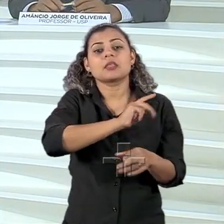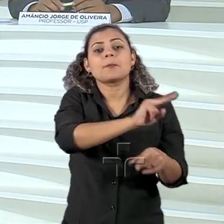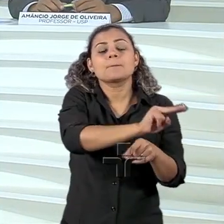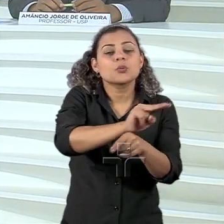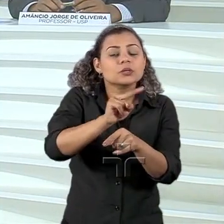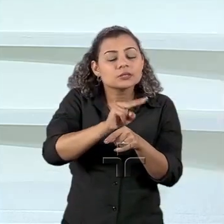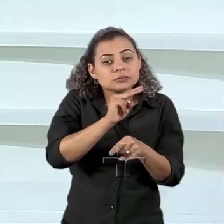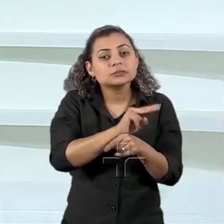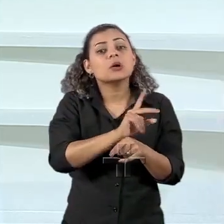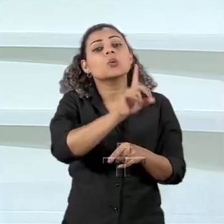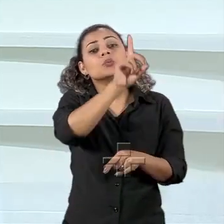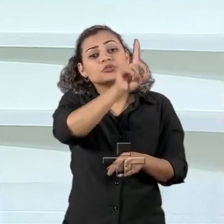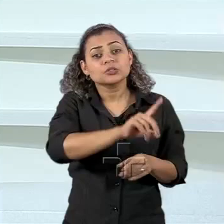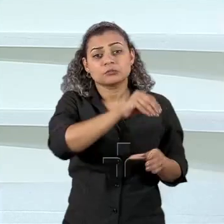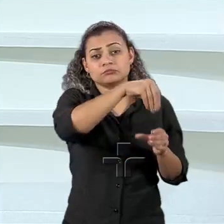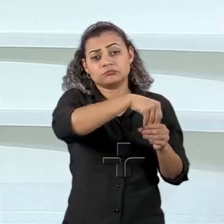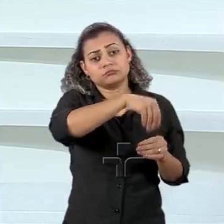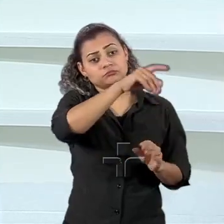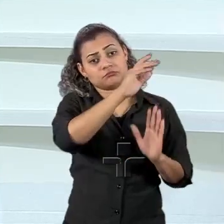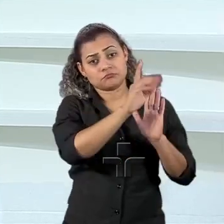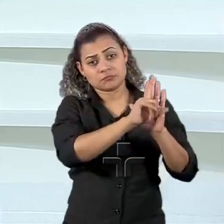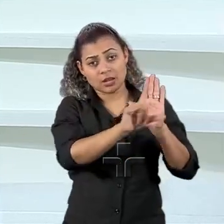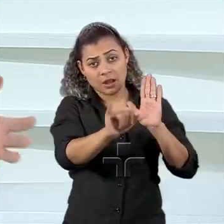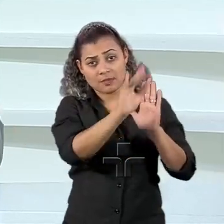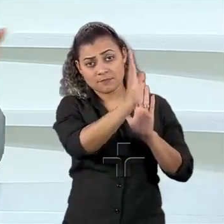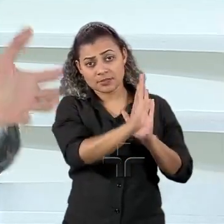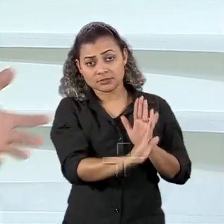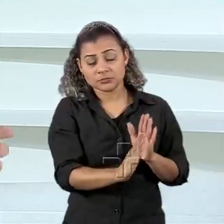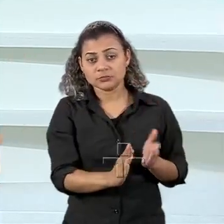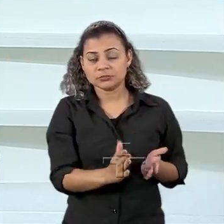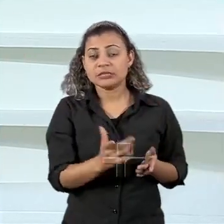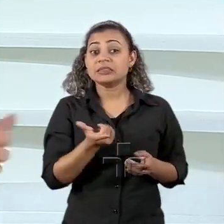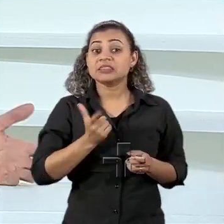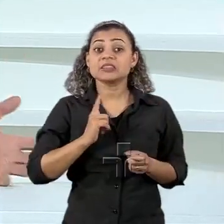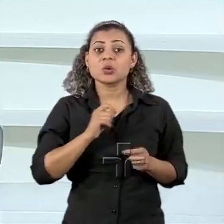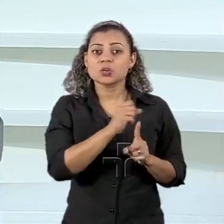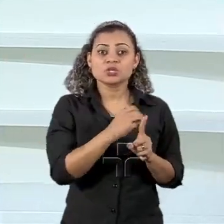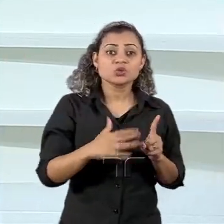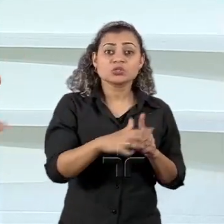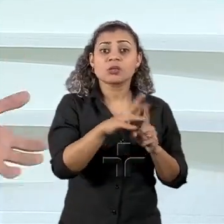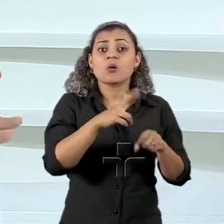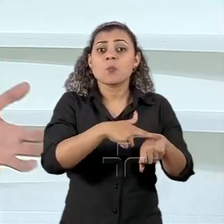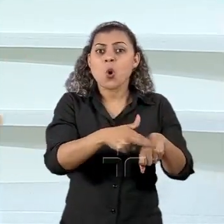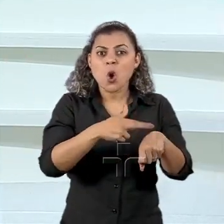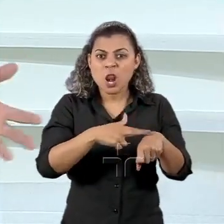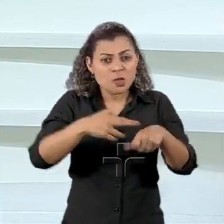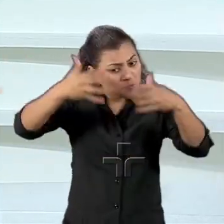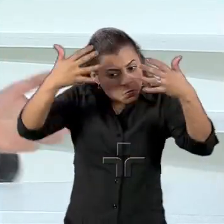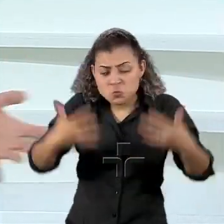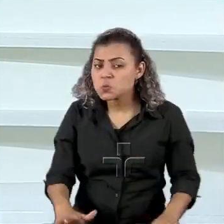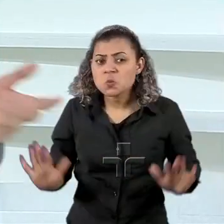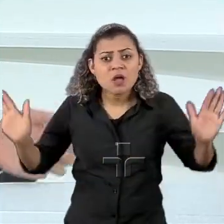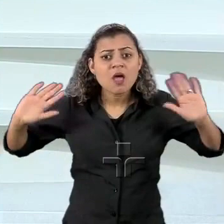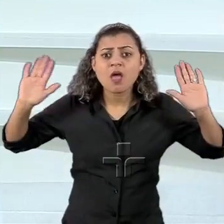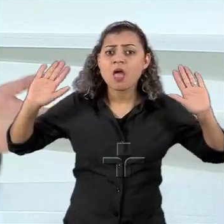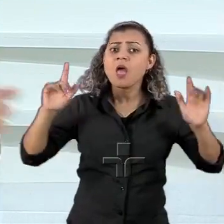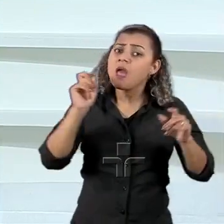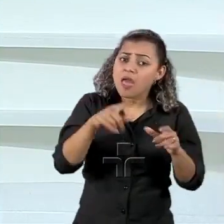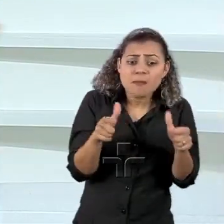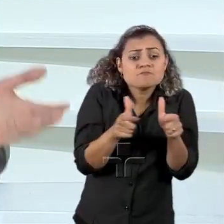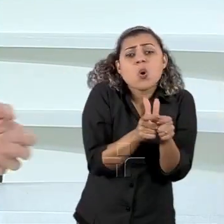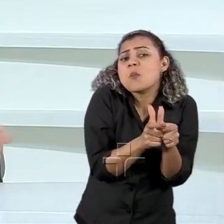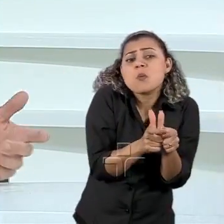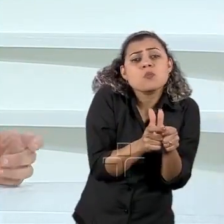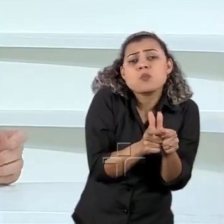internacional e do direito interno isso causa uma pressão social sobre Roraima hoje que é um Estado pequeno sem